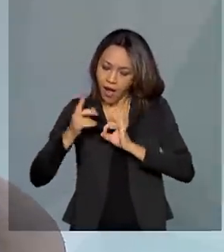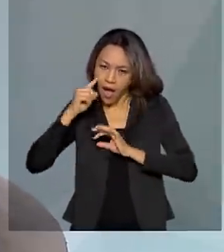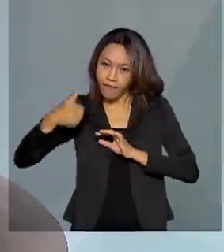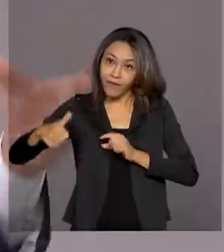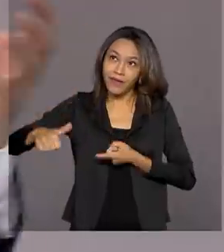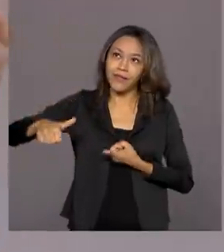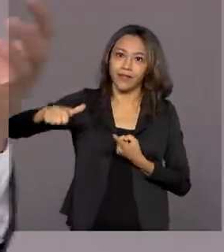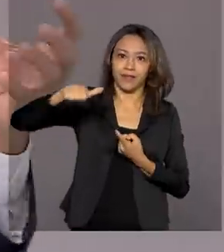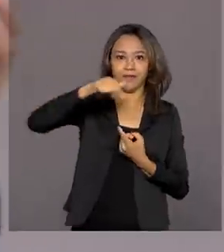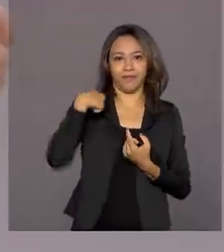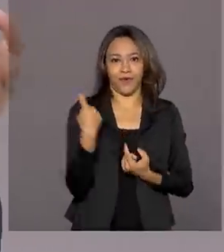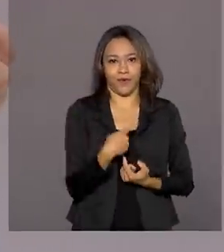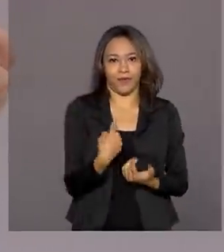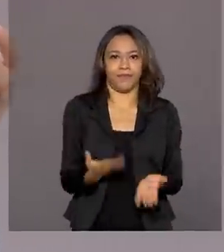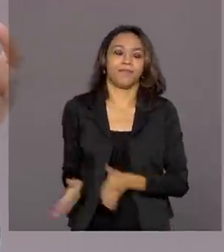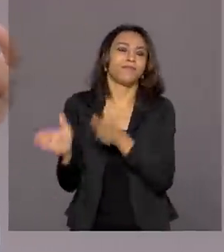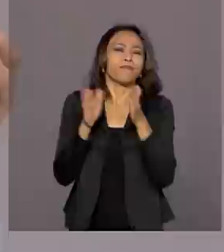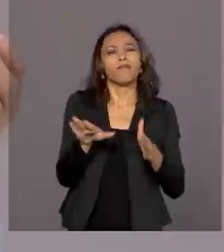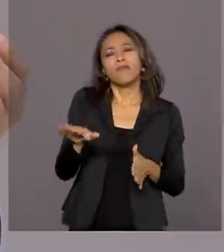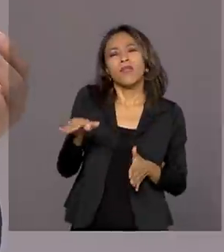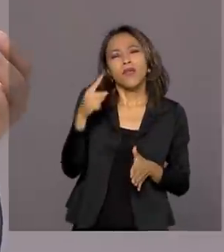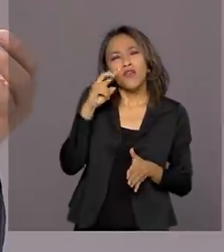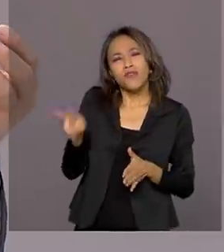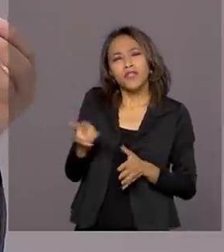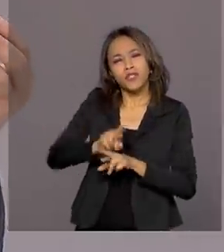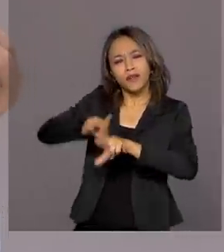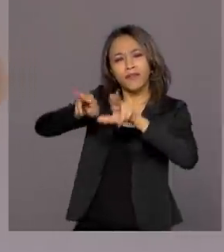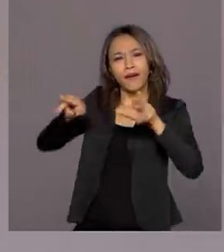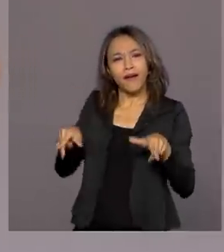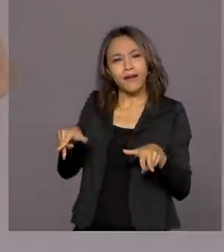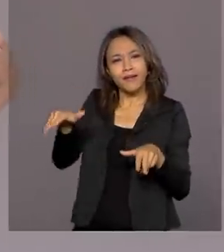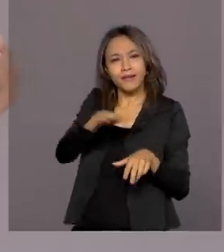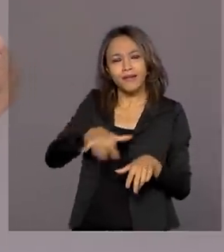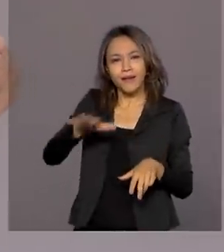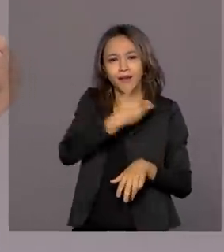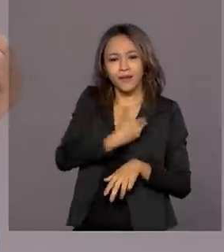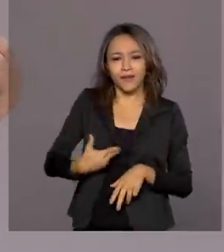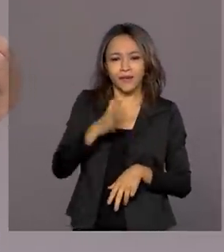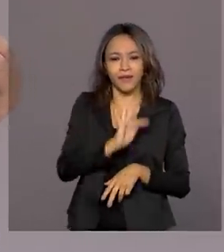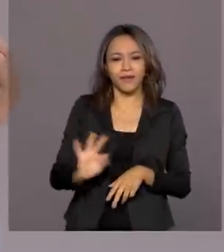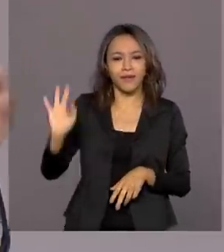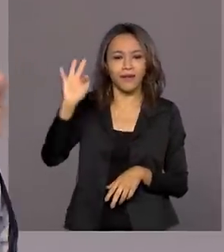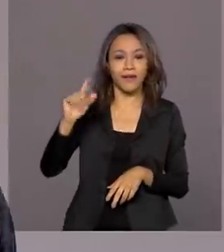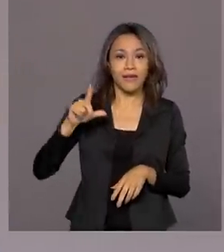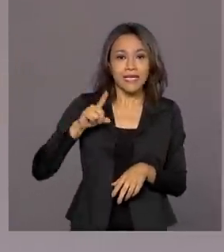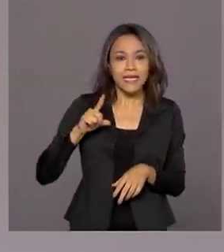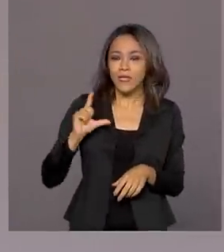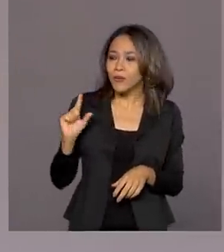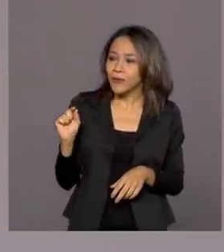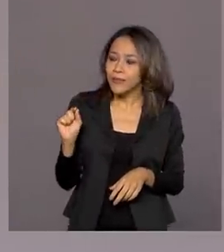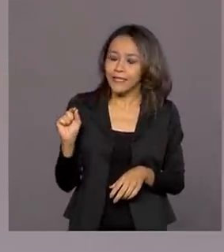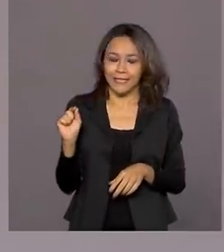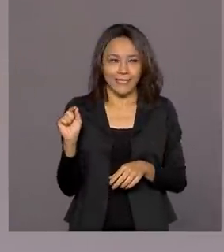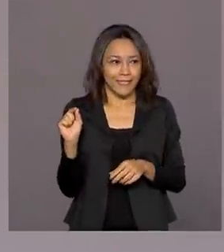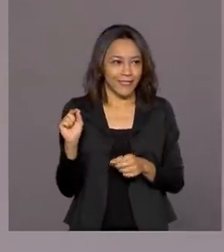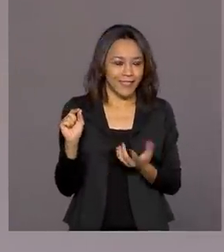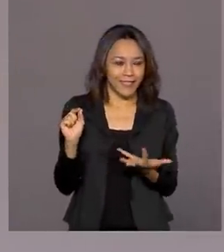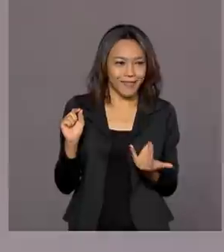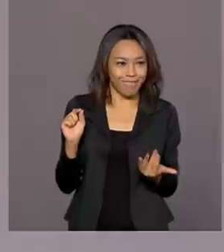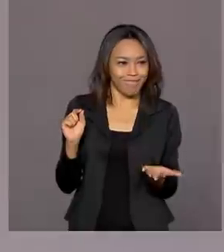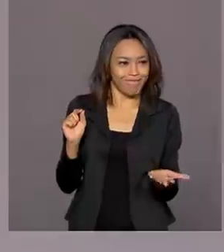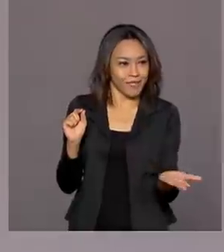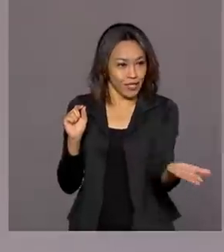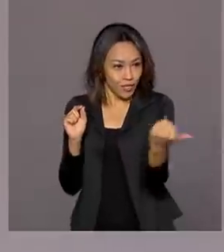atualmente. Eu vejo que em diversas áreas do governo federal, existe essa necessidade, essa intuição de que trazer